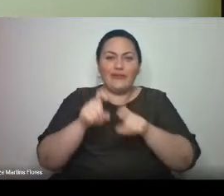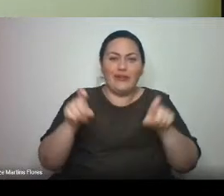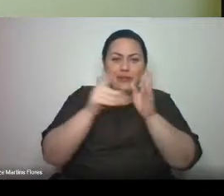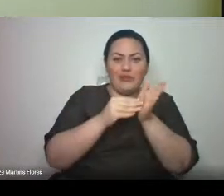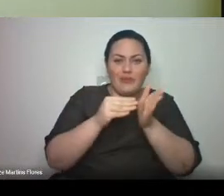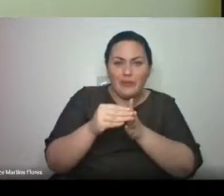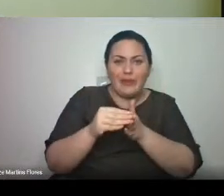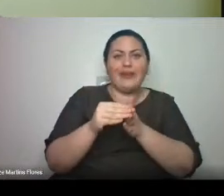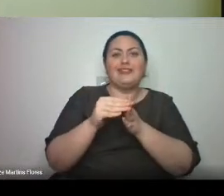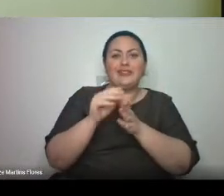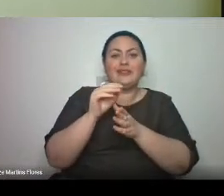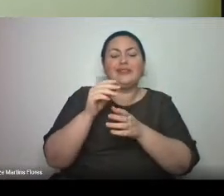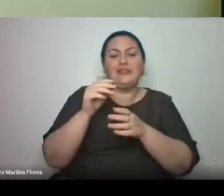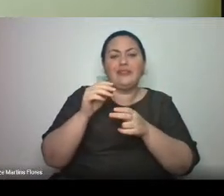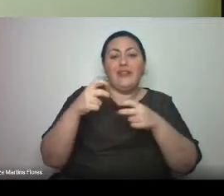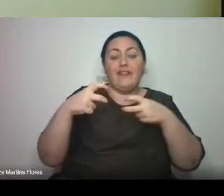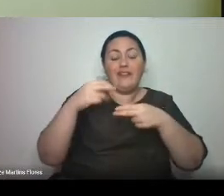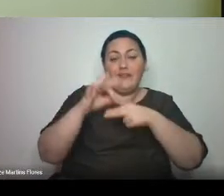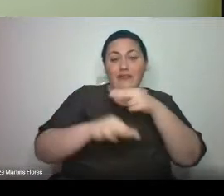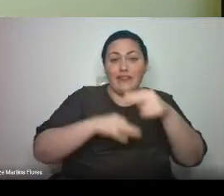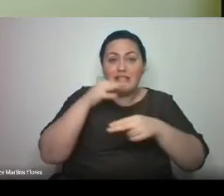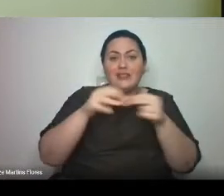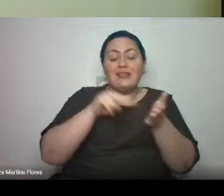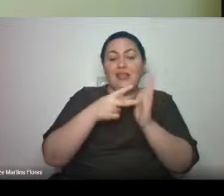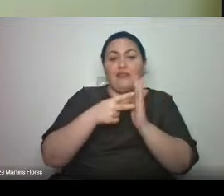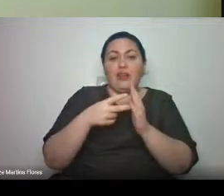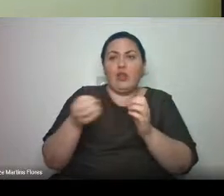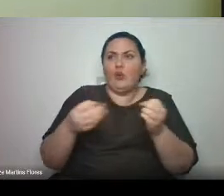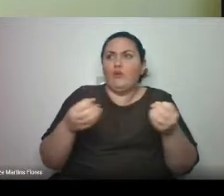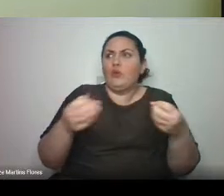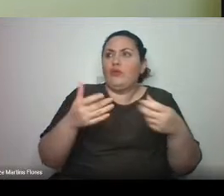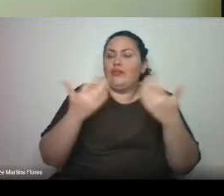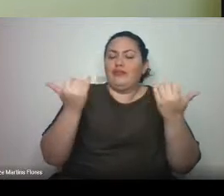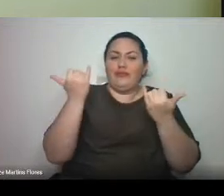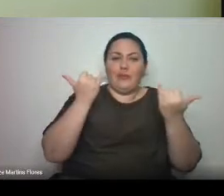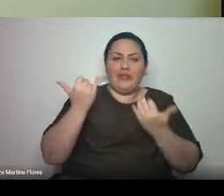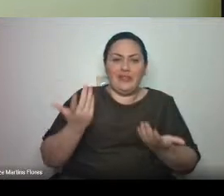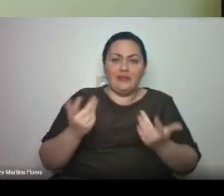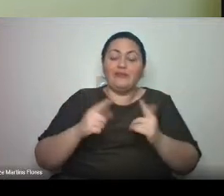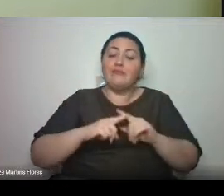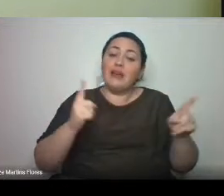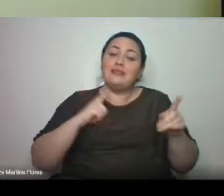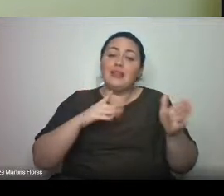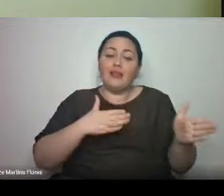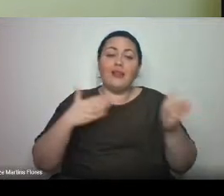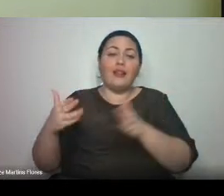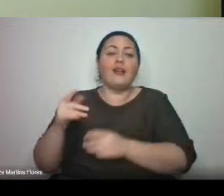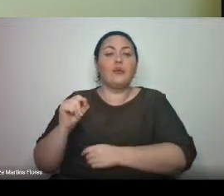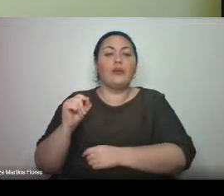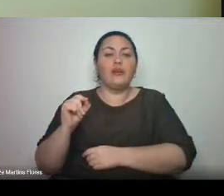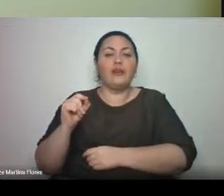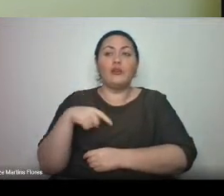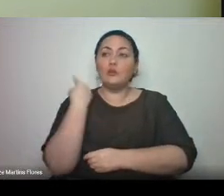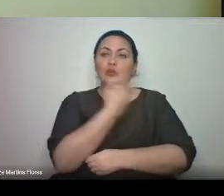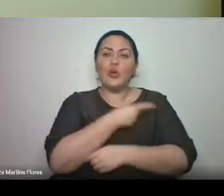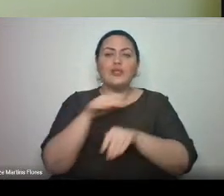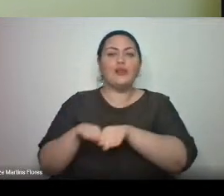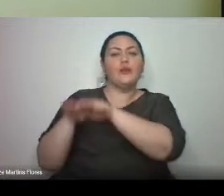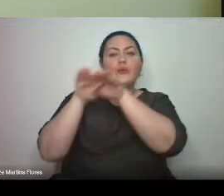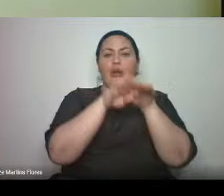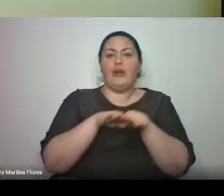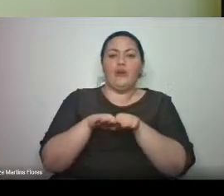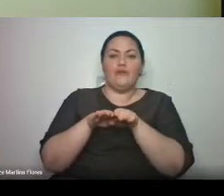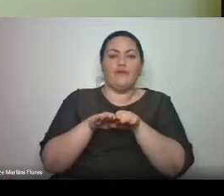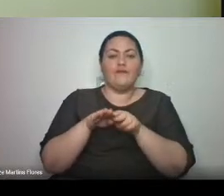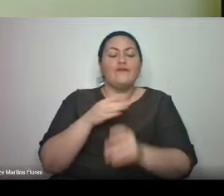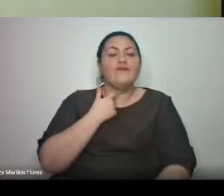novidade junto. Ao mesmo tempo, nós temos uma questão muito igual, que as pessoas continuam